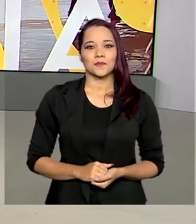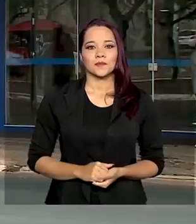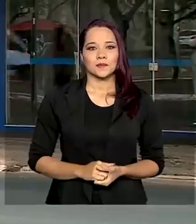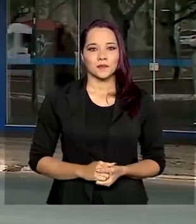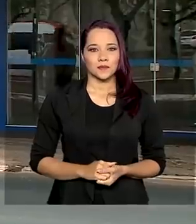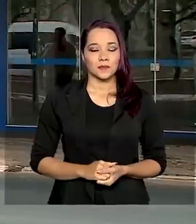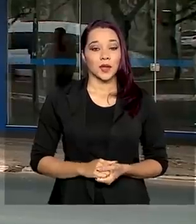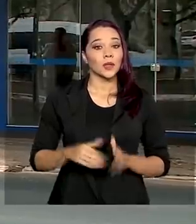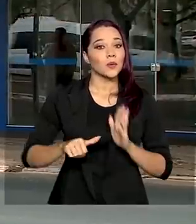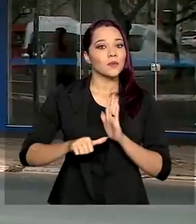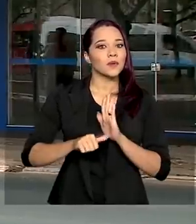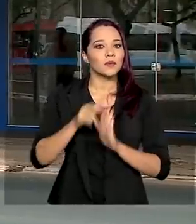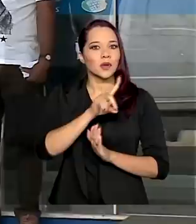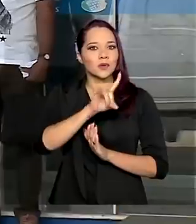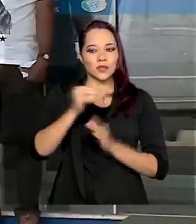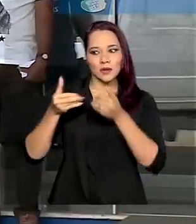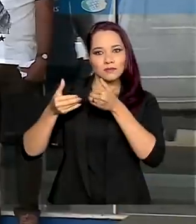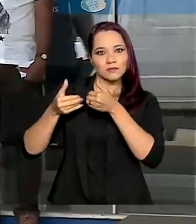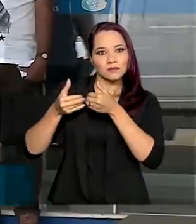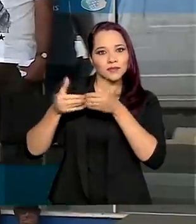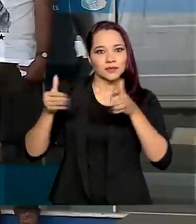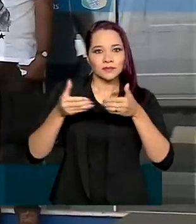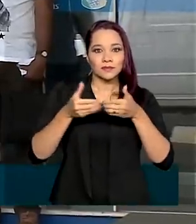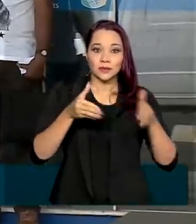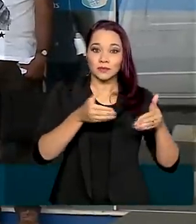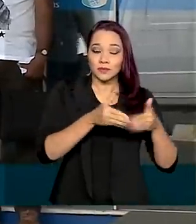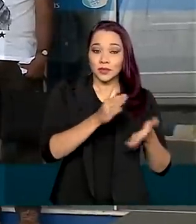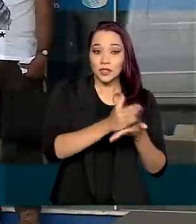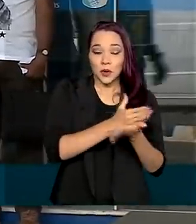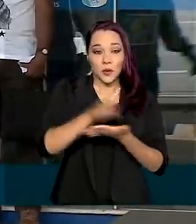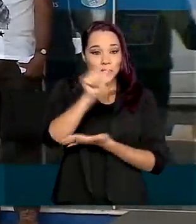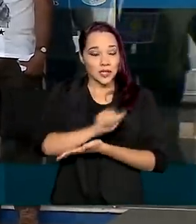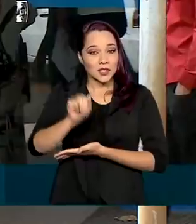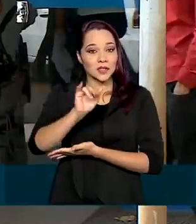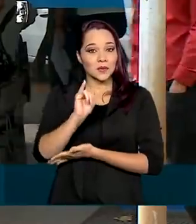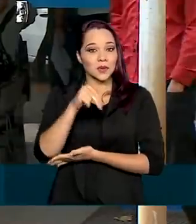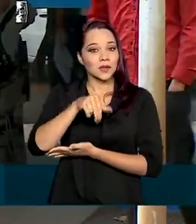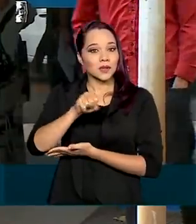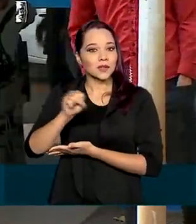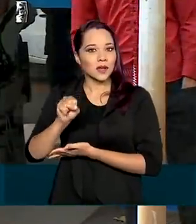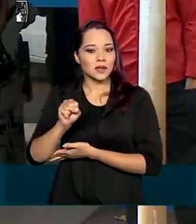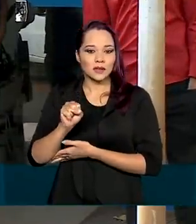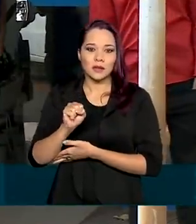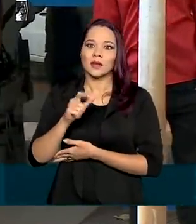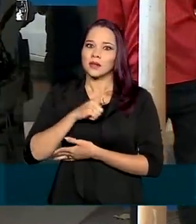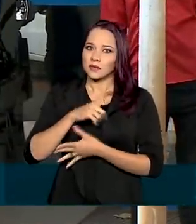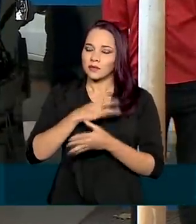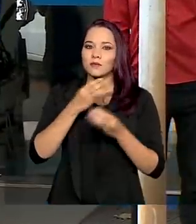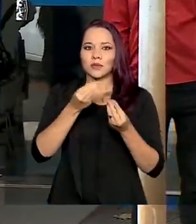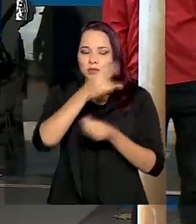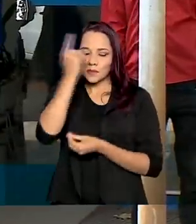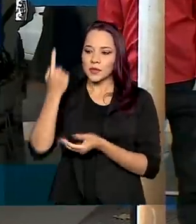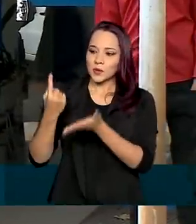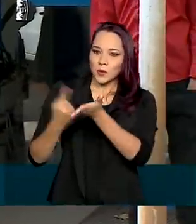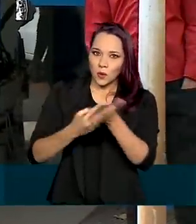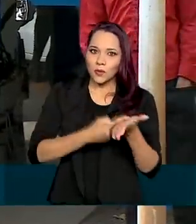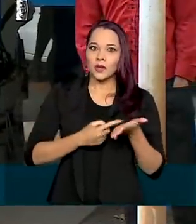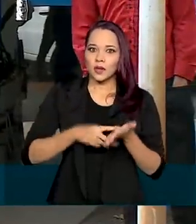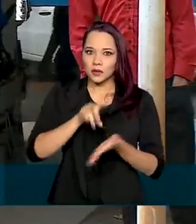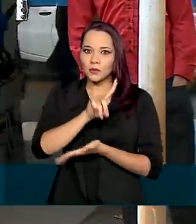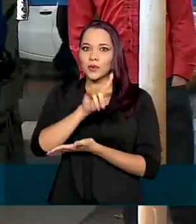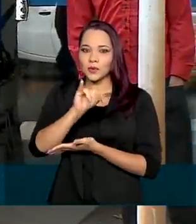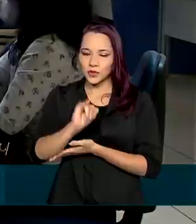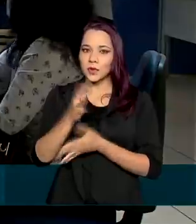O primeiro dia de reabertura de parte das agências do INSS levou muitos segurados agendados para o